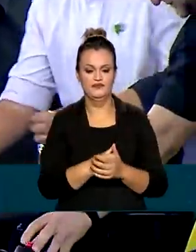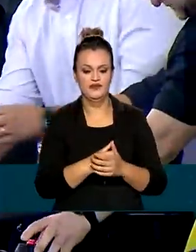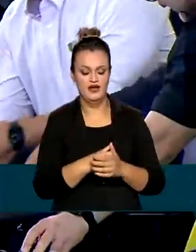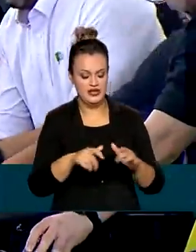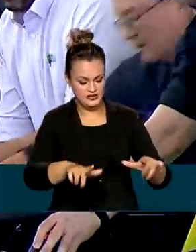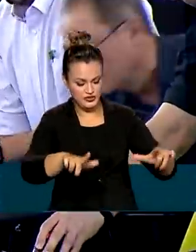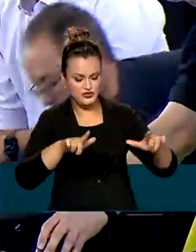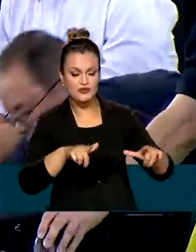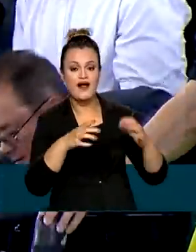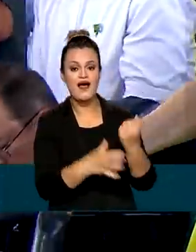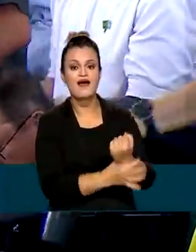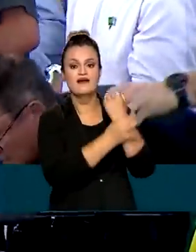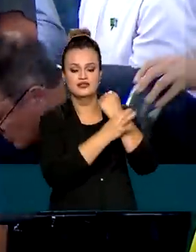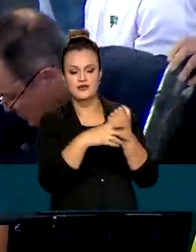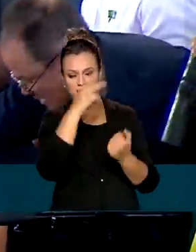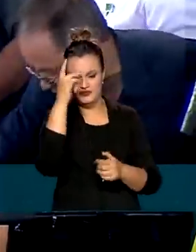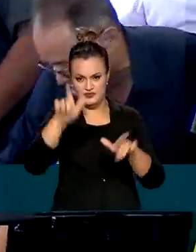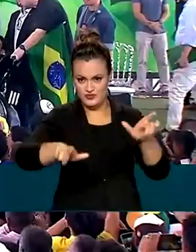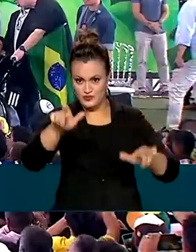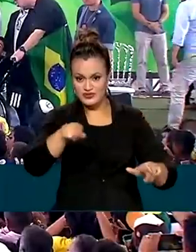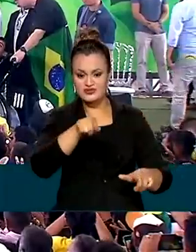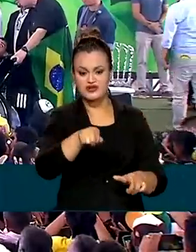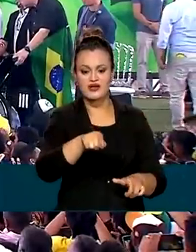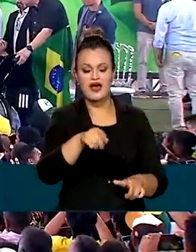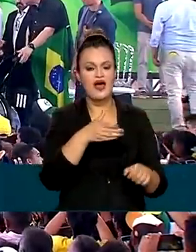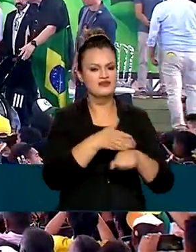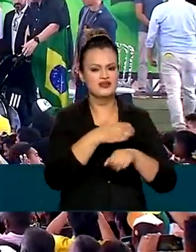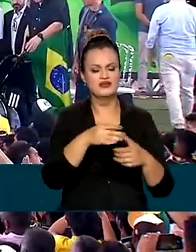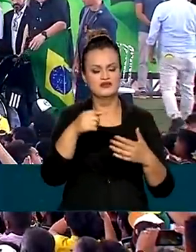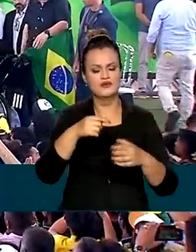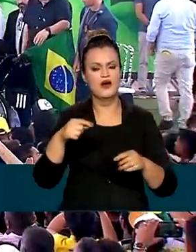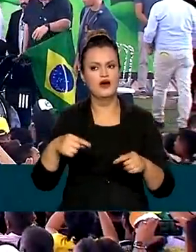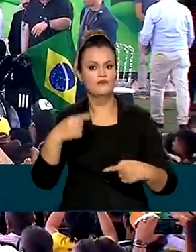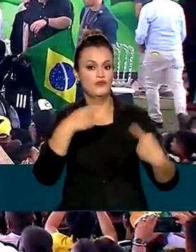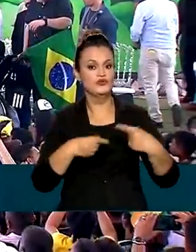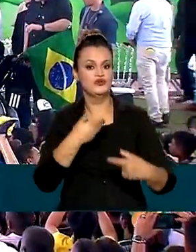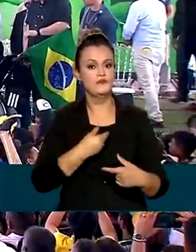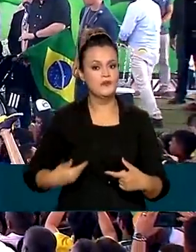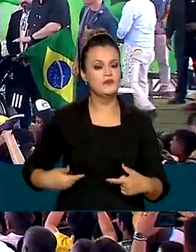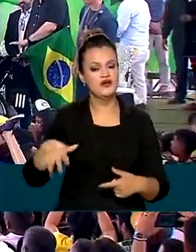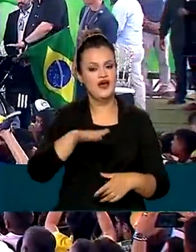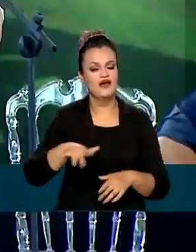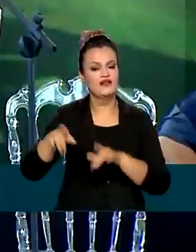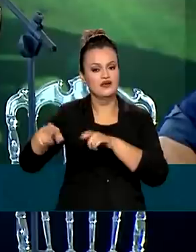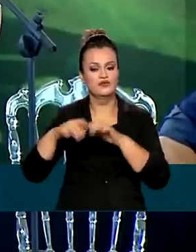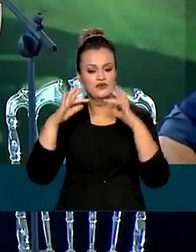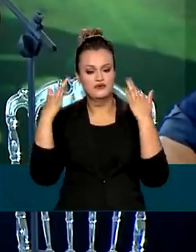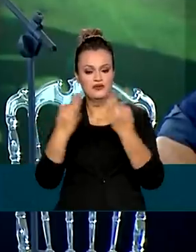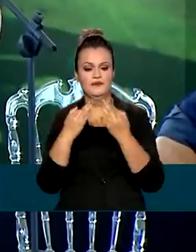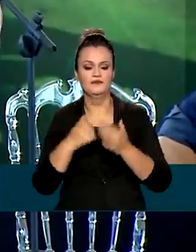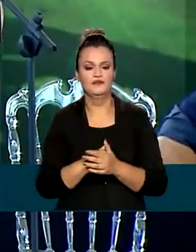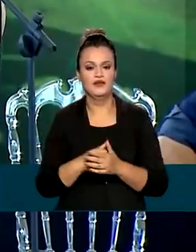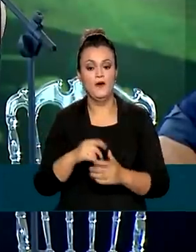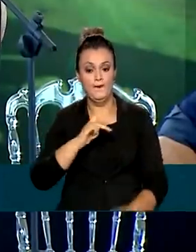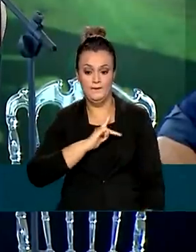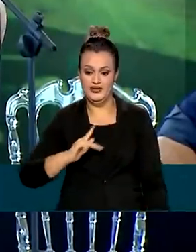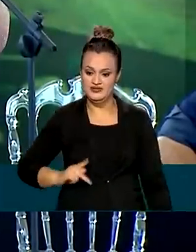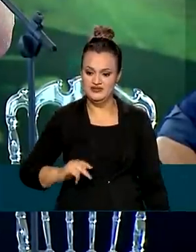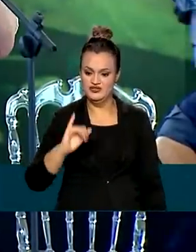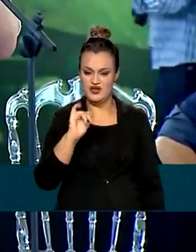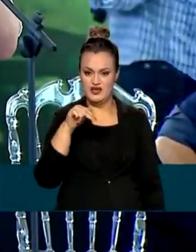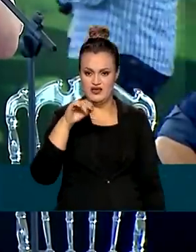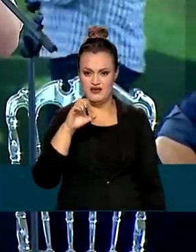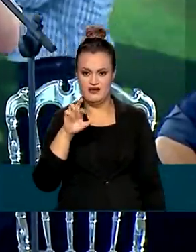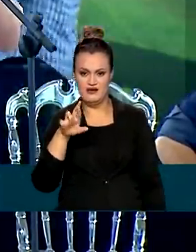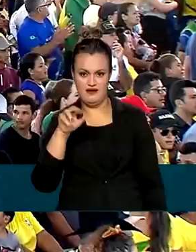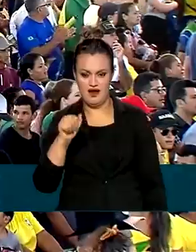titulação vai garantir aos beneficiários acesso às políticas públicas da agricultura familiar. O presidente do INCRA disse que